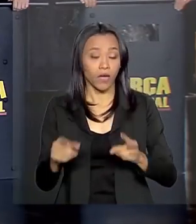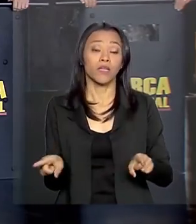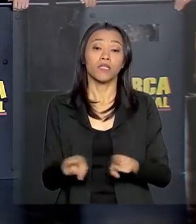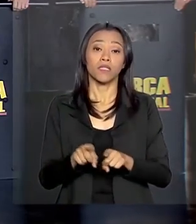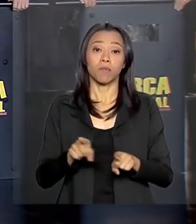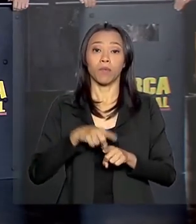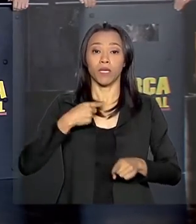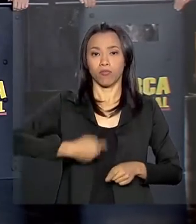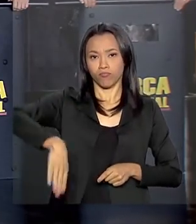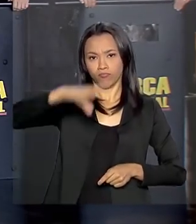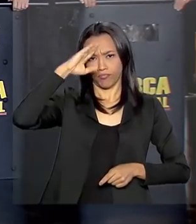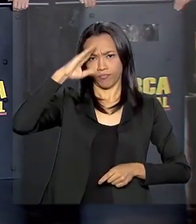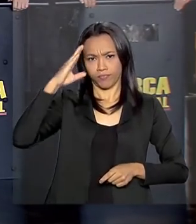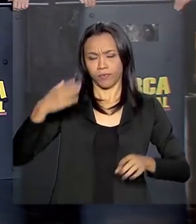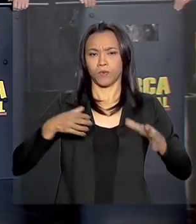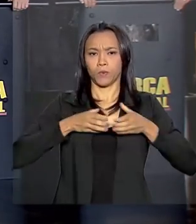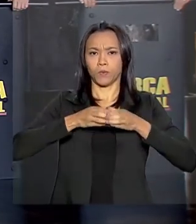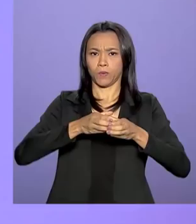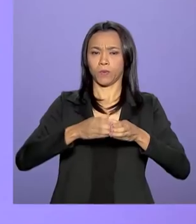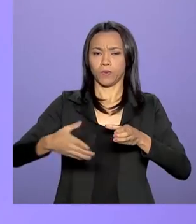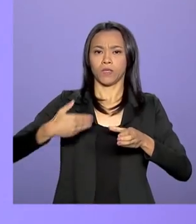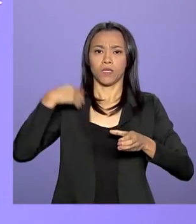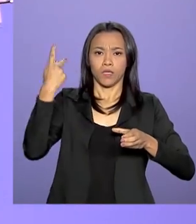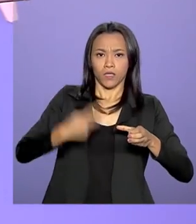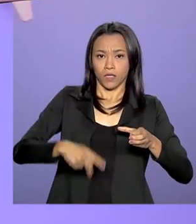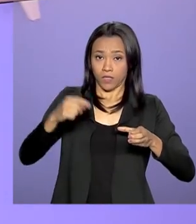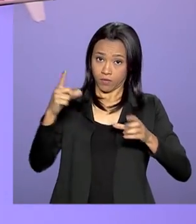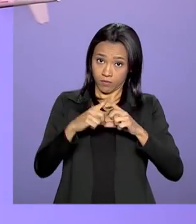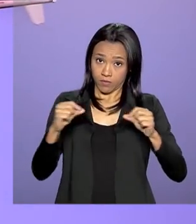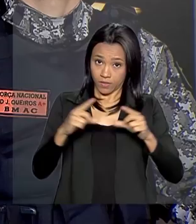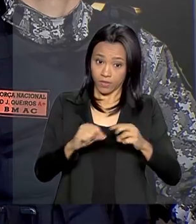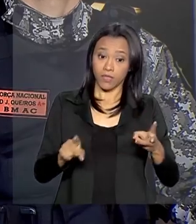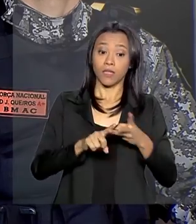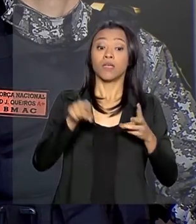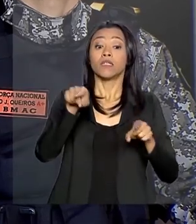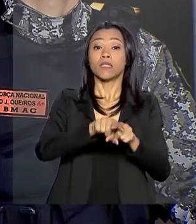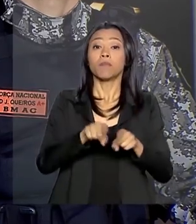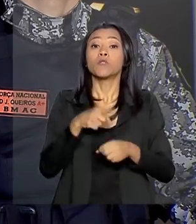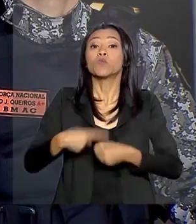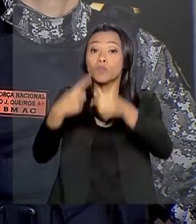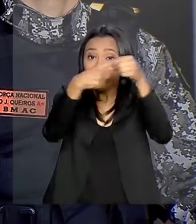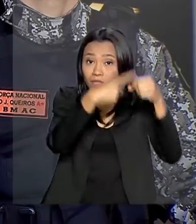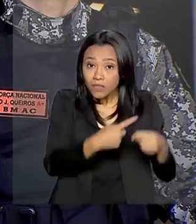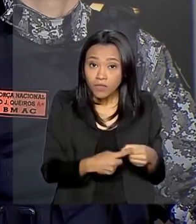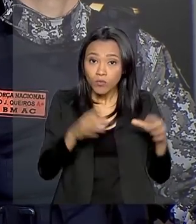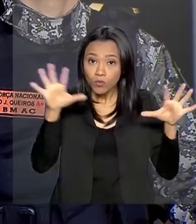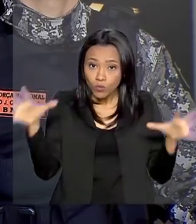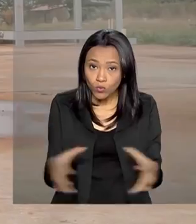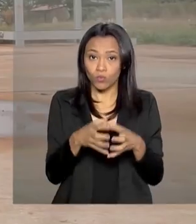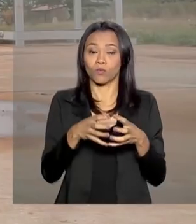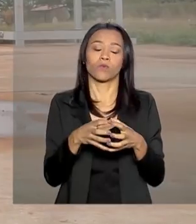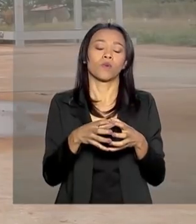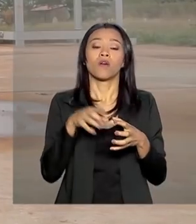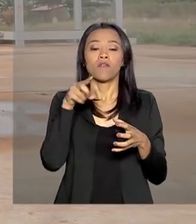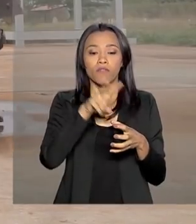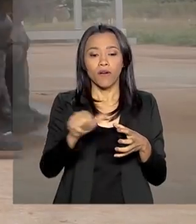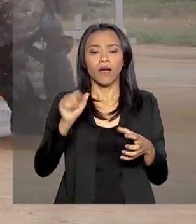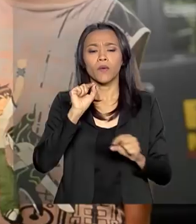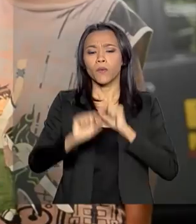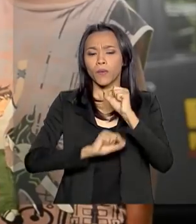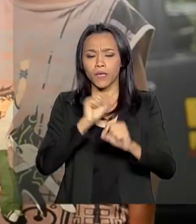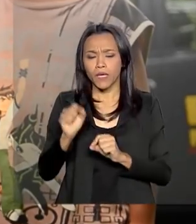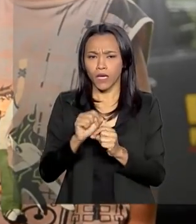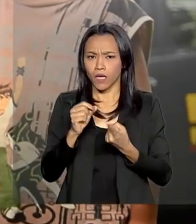da Força Nacional, das Polícias Civil, Militar e Municipais. O plano deve colocar em prática ações de